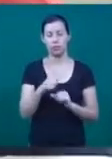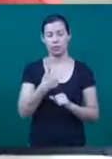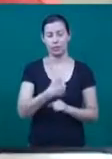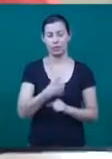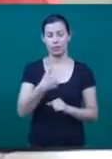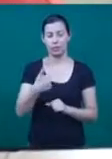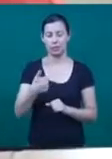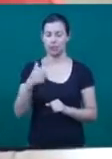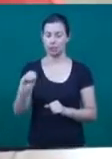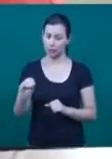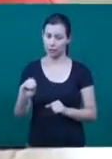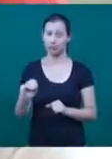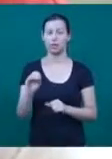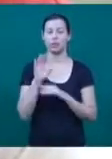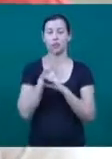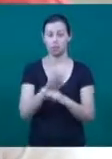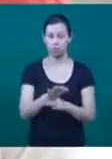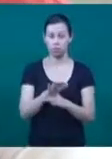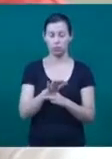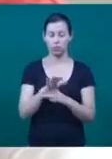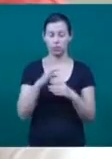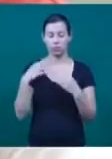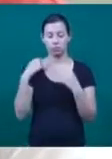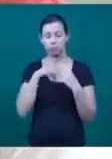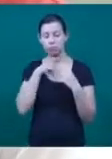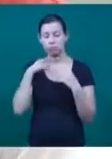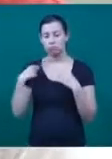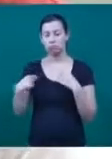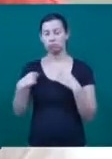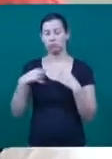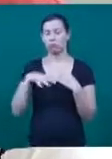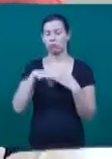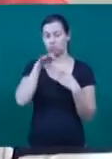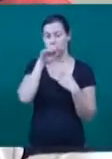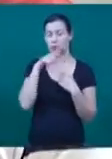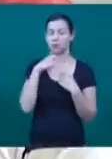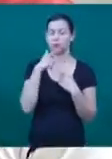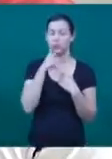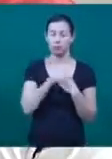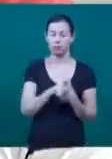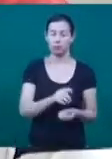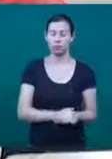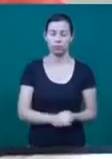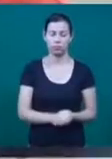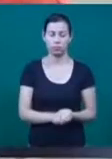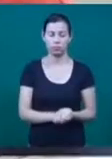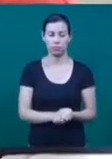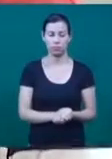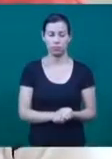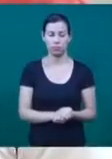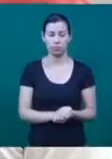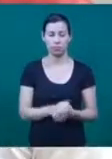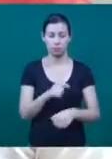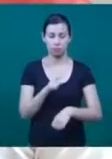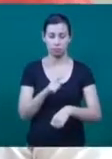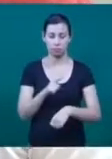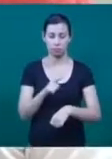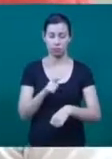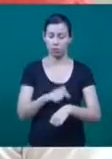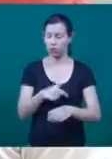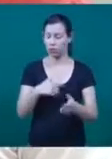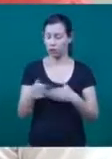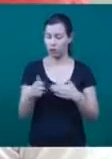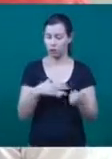que atende ao meu aparelho de aspiração. E isso me deixa tranquilo, porque em qualquer momento que eu preciso, na própria cadeirinha dele, já